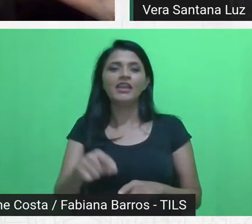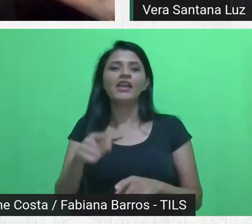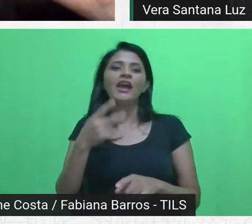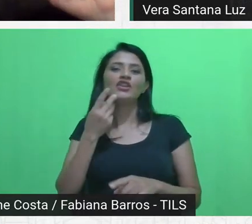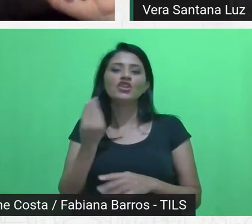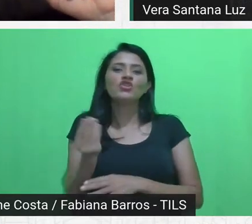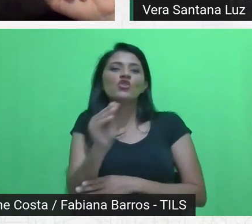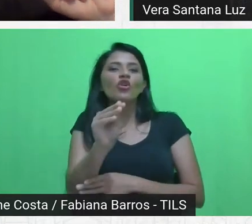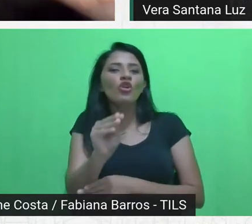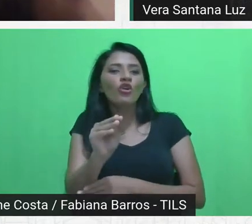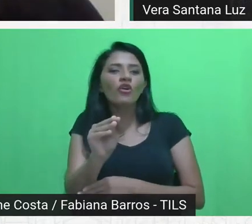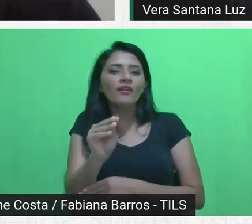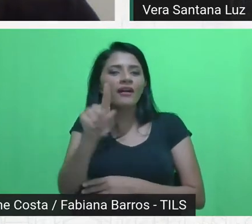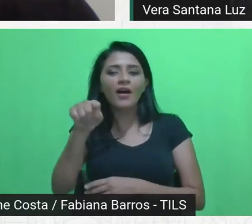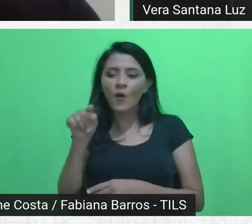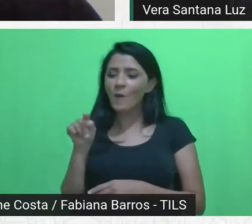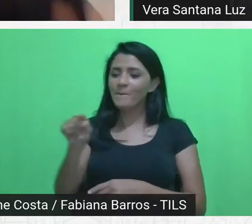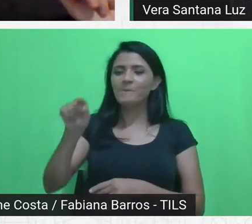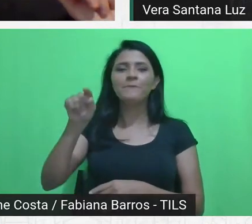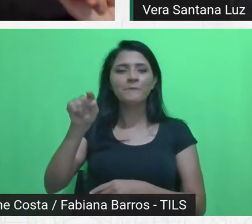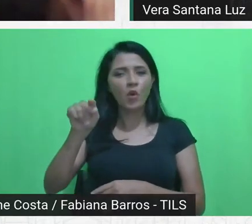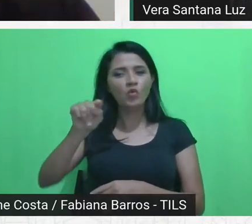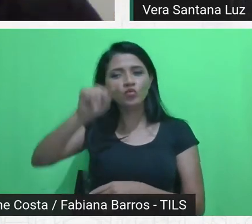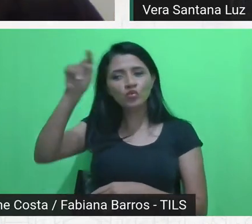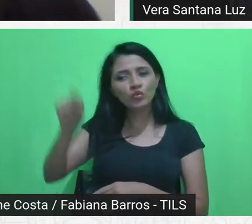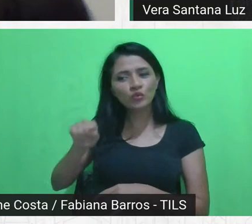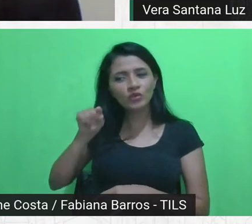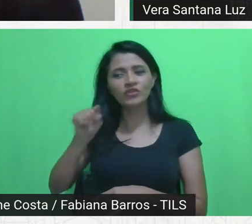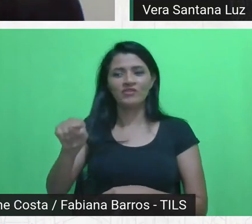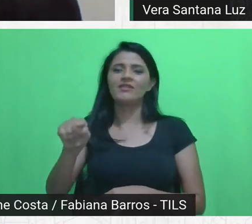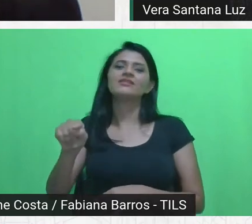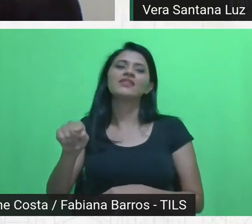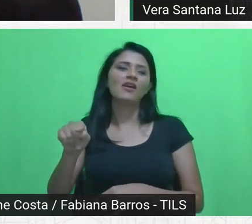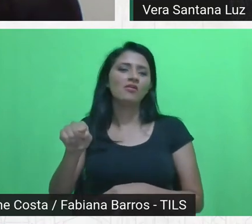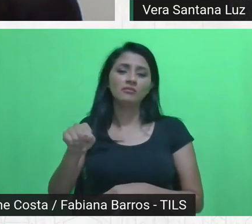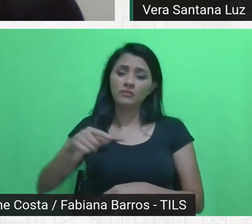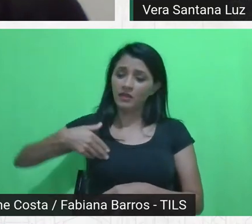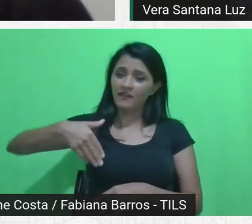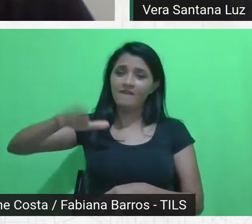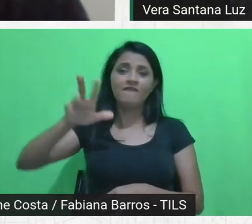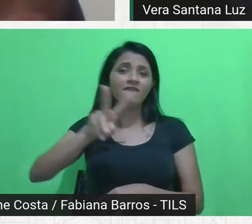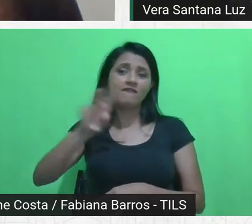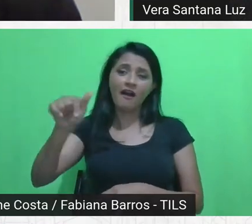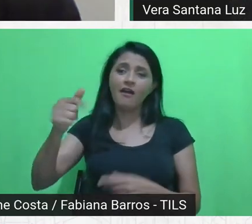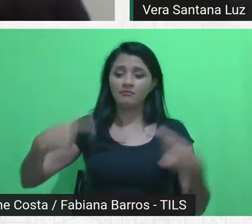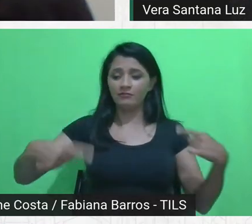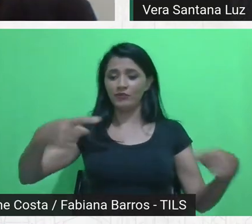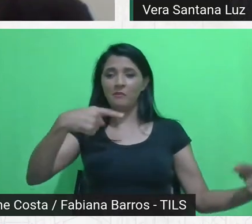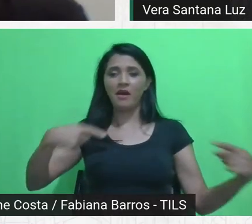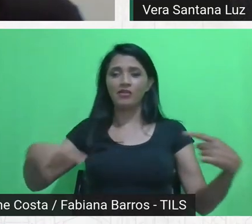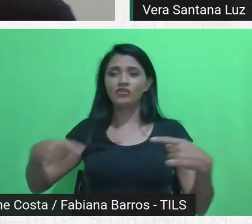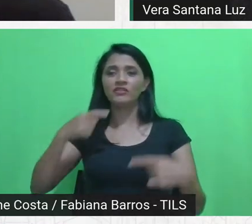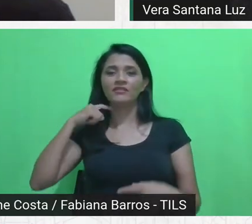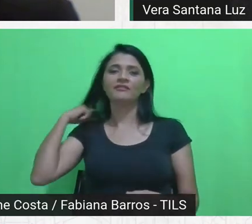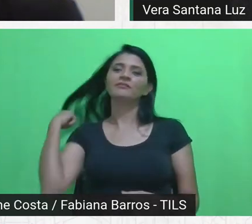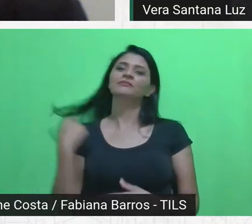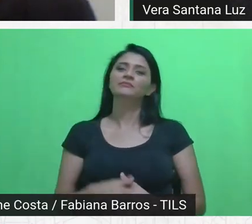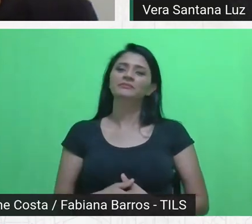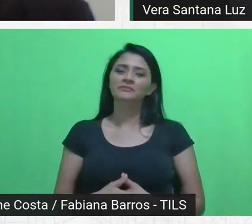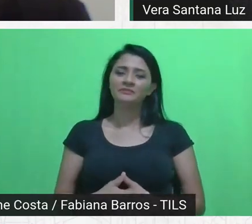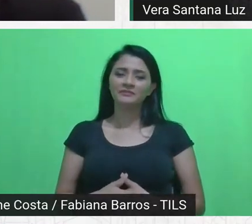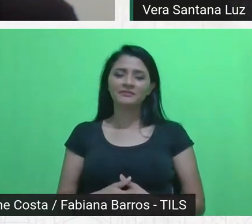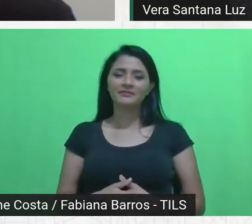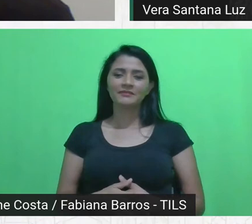ponto de interrogação e vamos lá para o debate. É isso. Malu, a